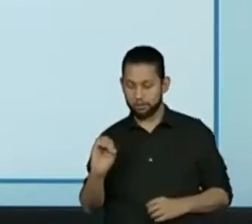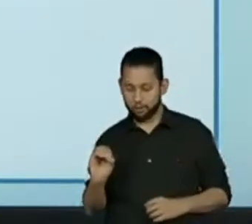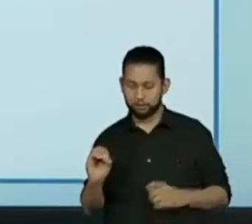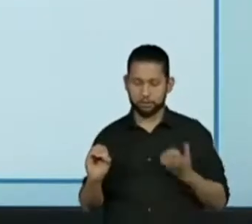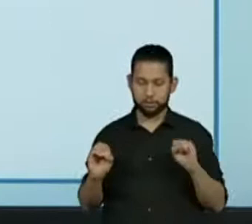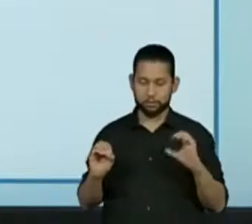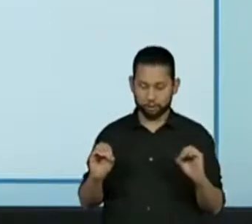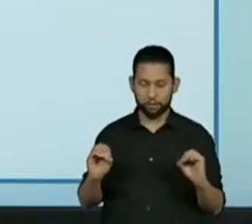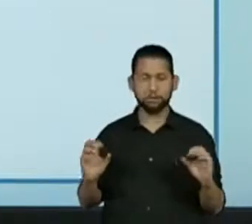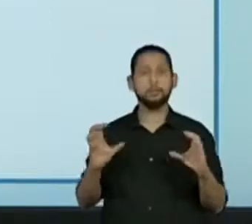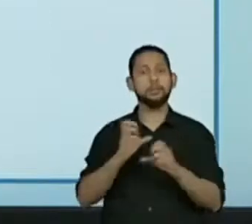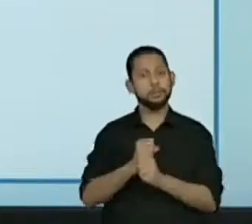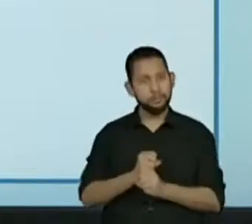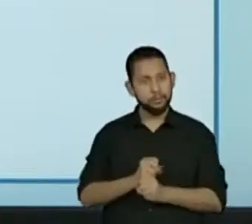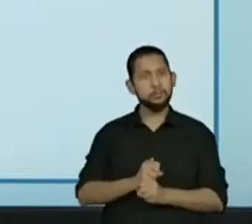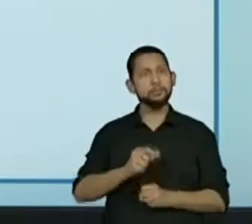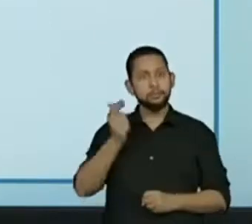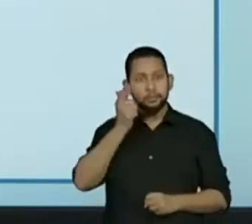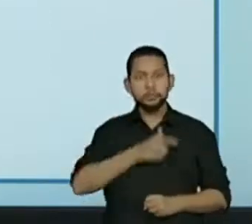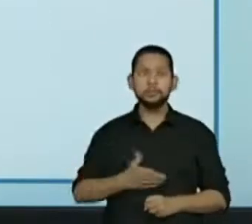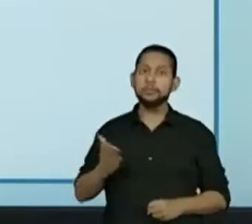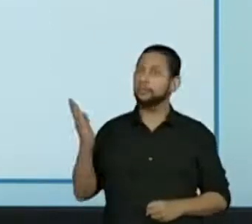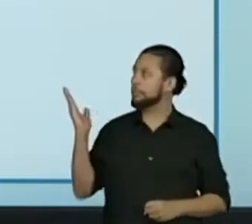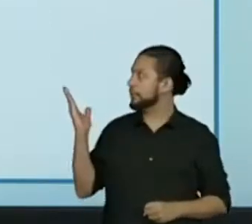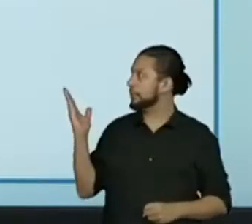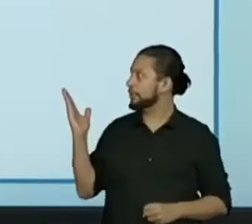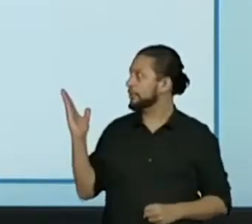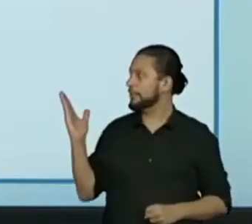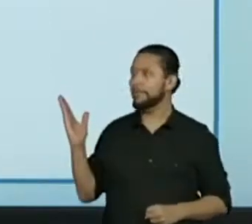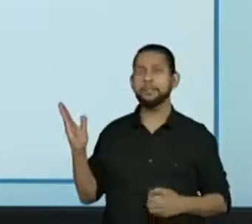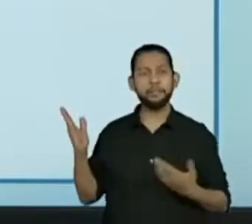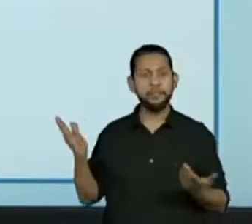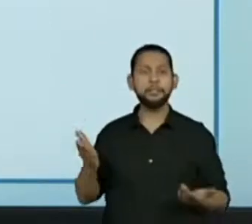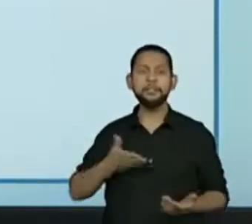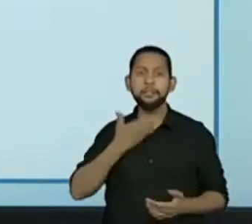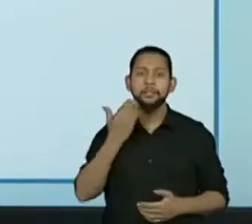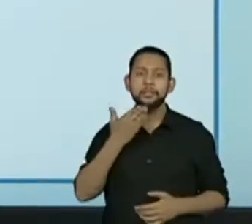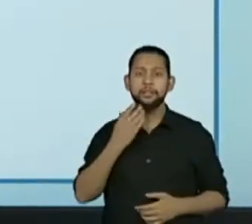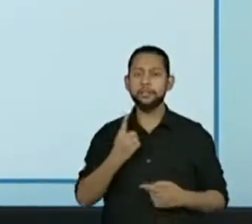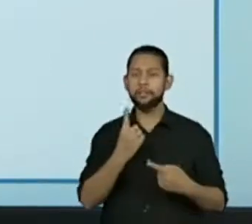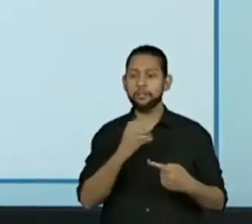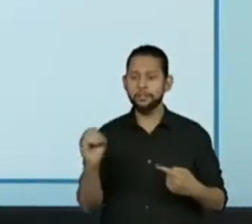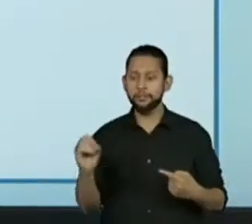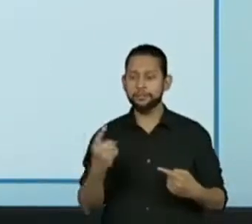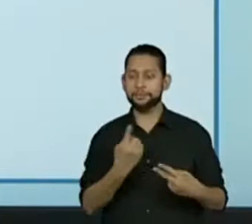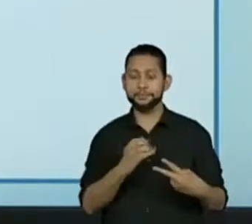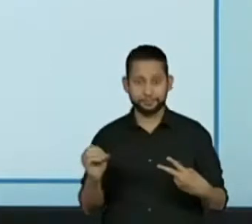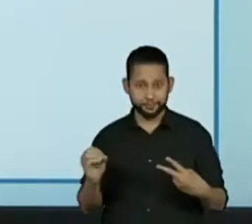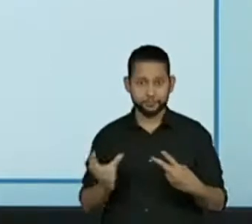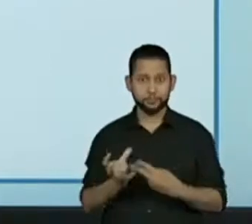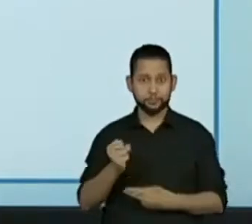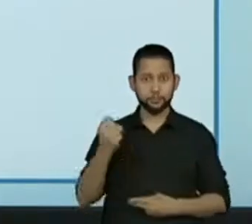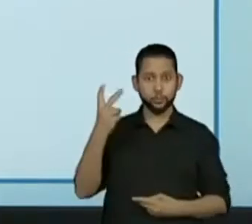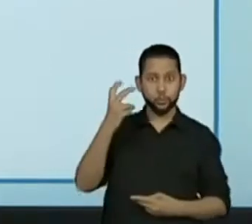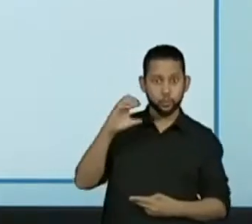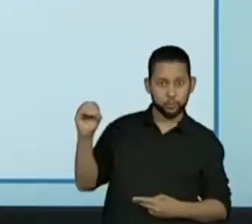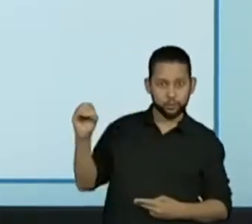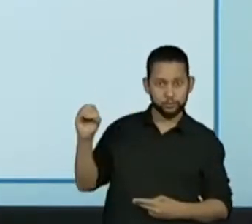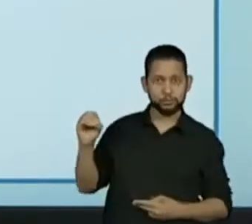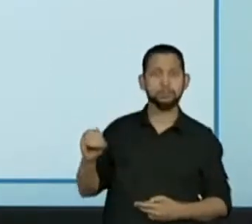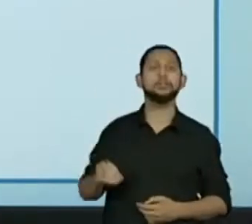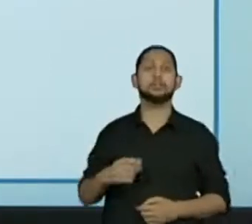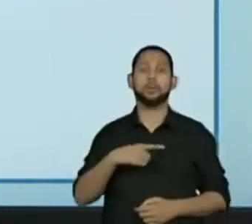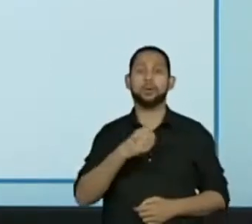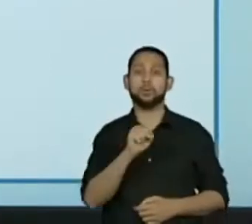180 no número 100 e no número 80 e somar ele duas